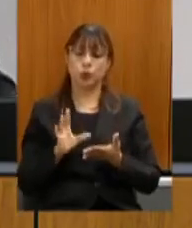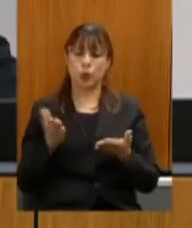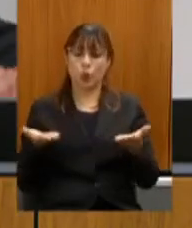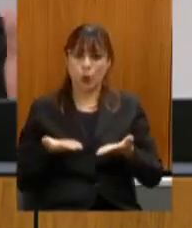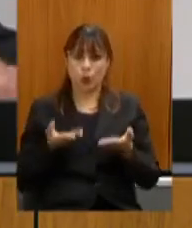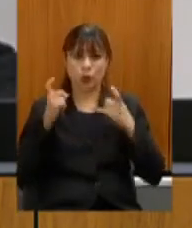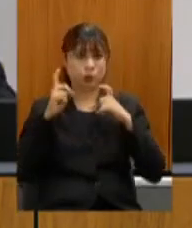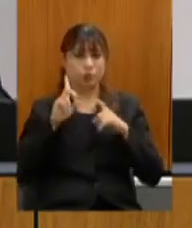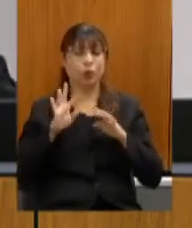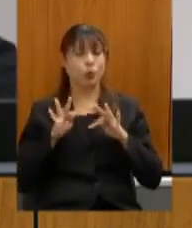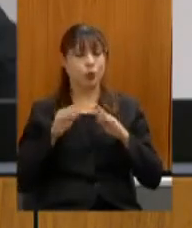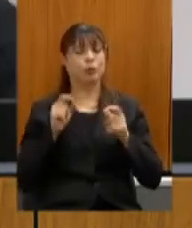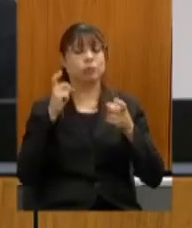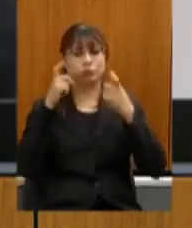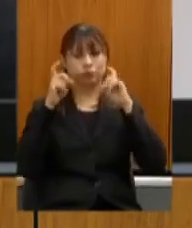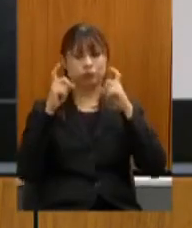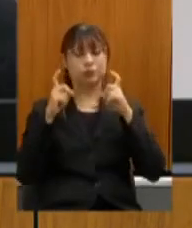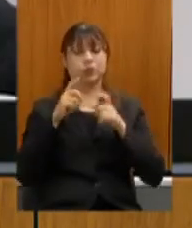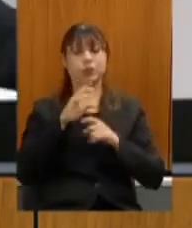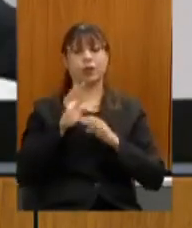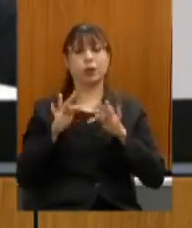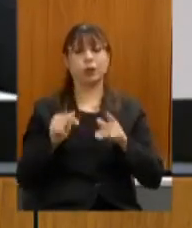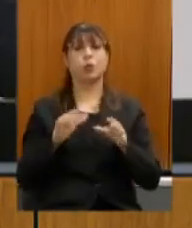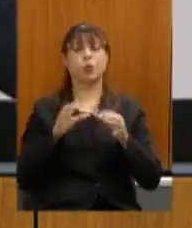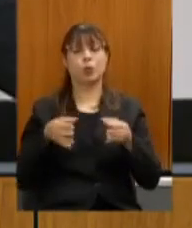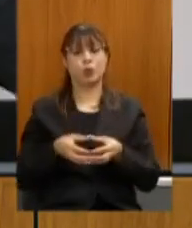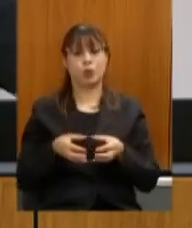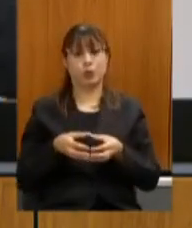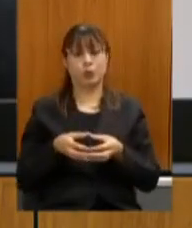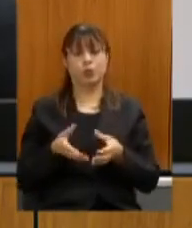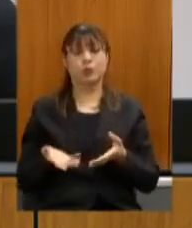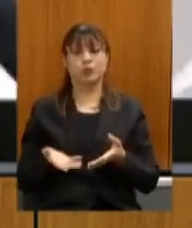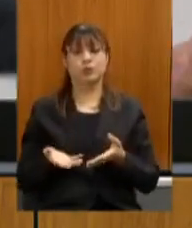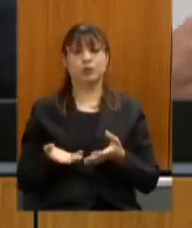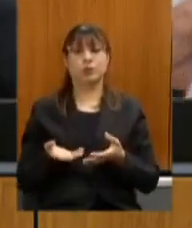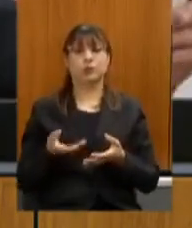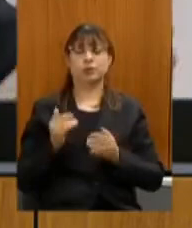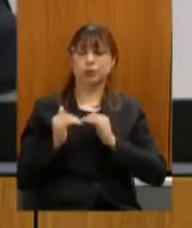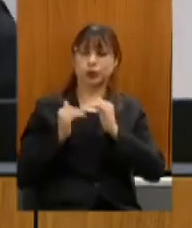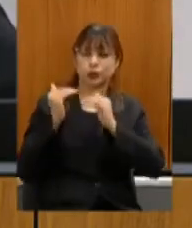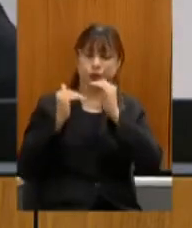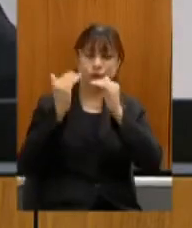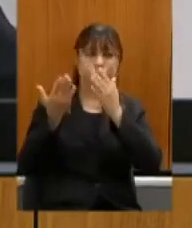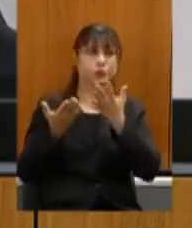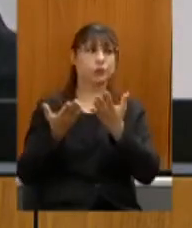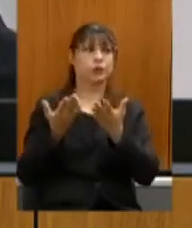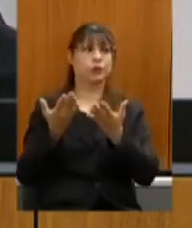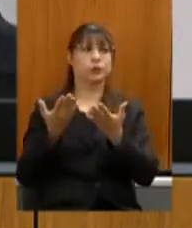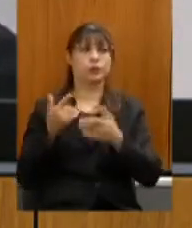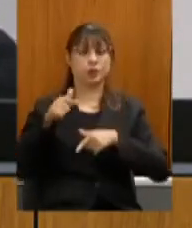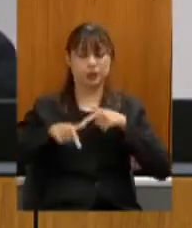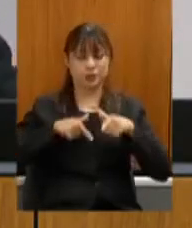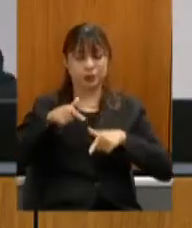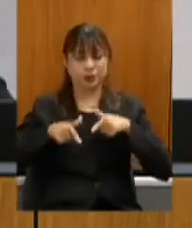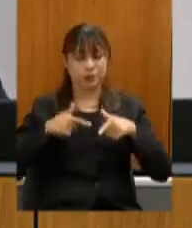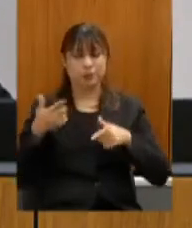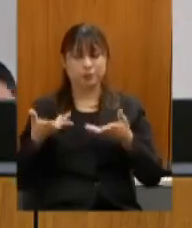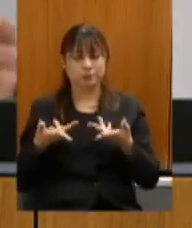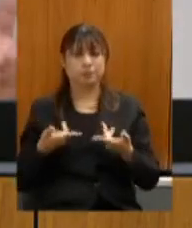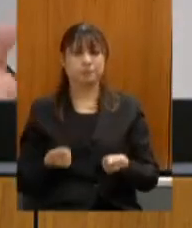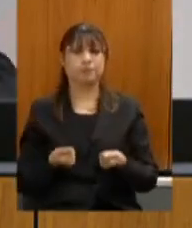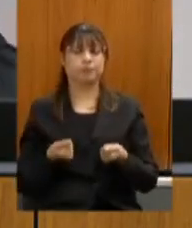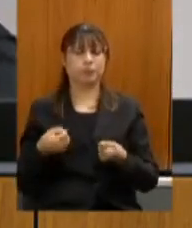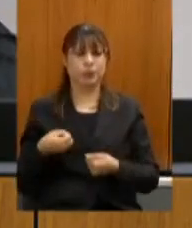sessão mas em todas as sessões de todas as comissões onde está sendo desenvolvido aí todo esse trabalho belíssimo trabalho